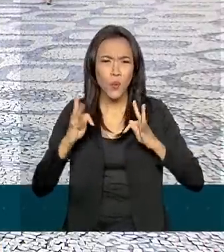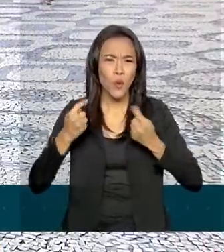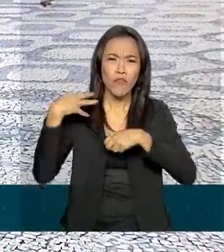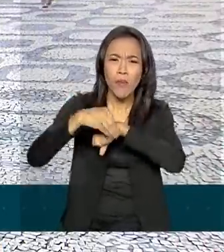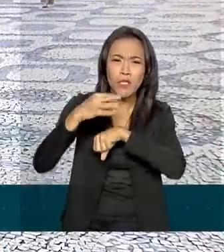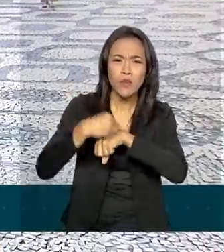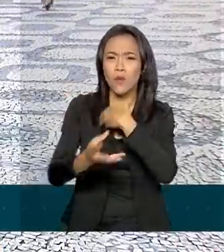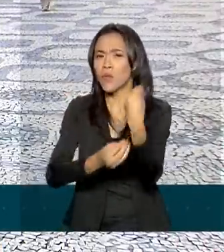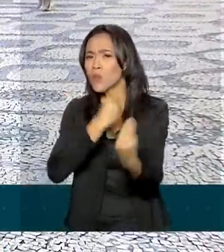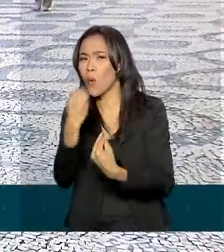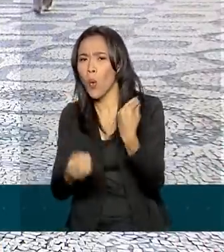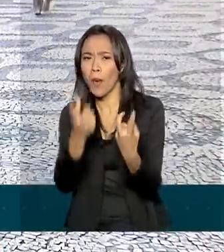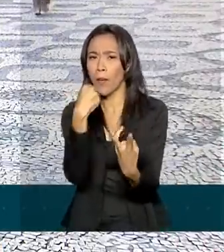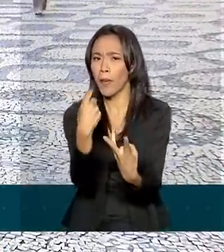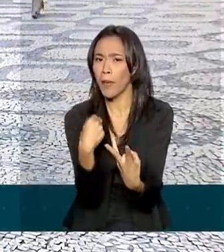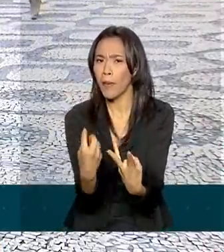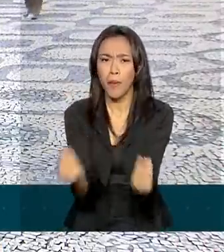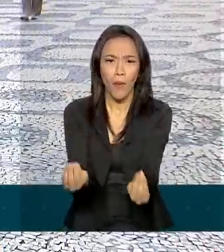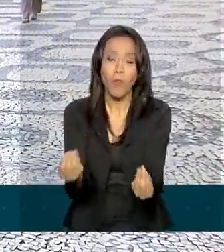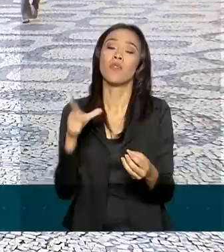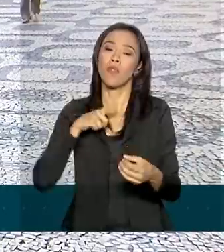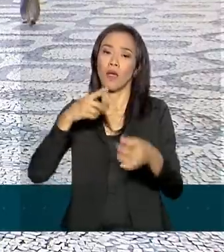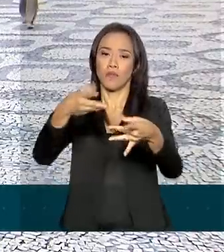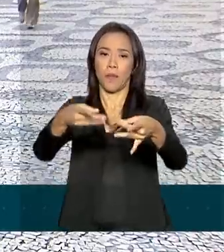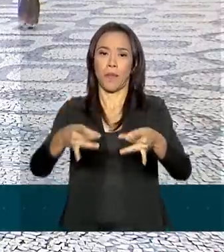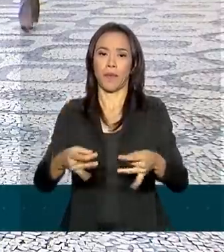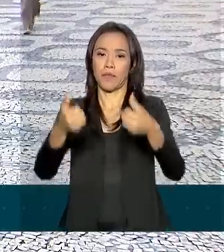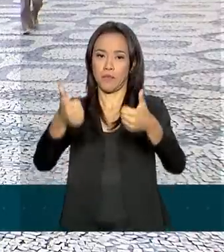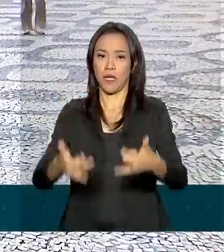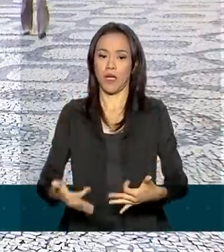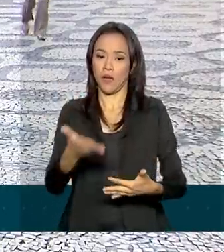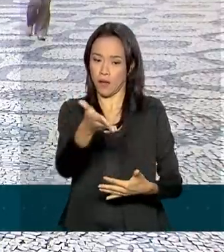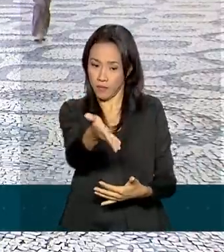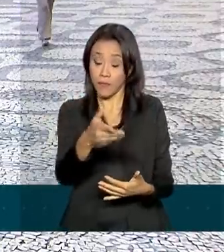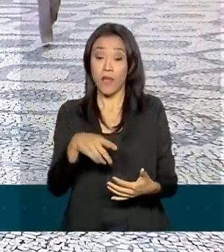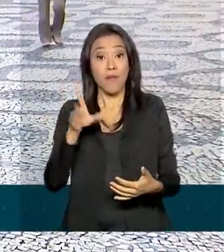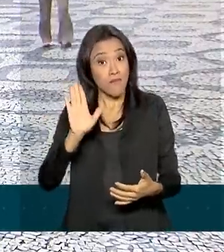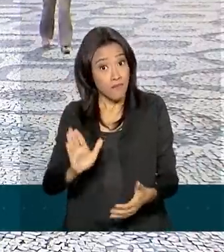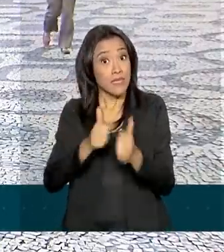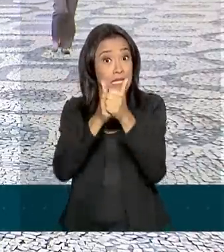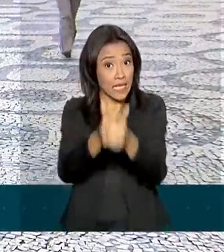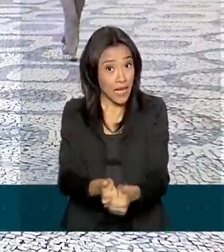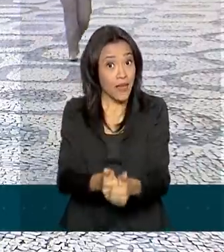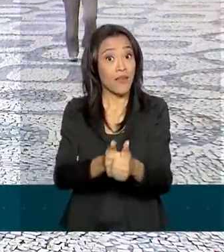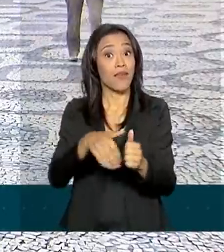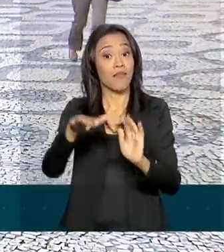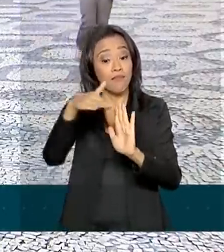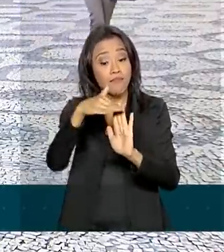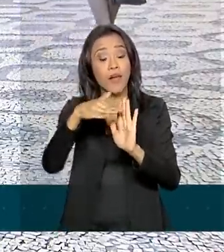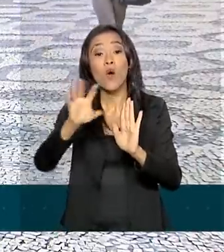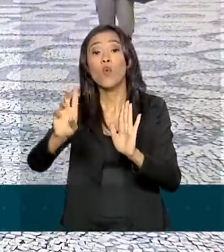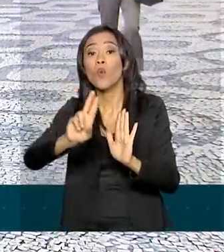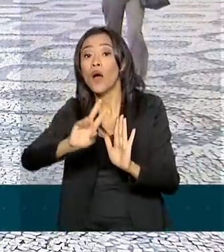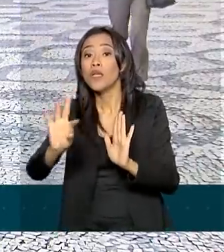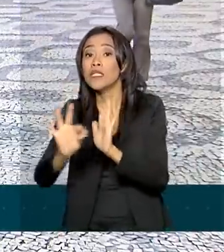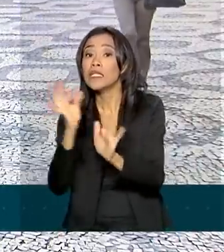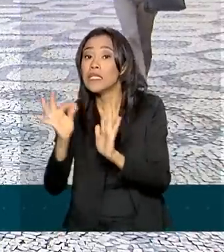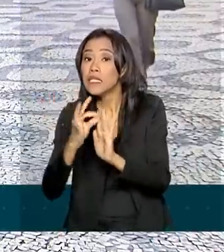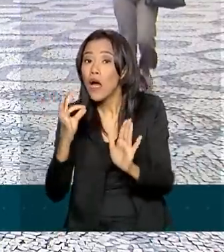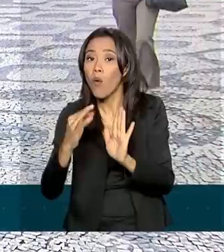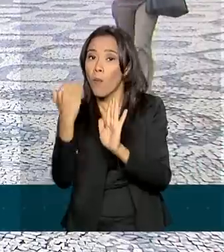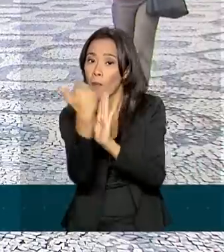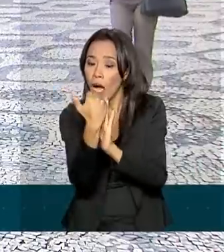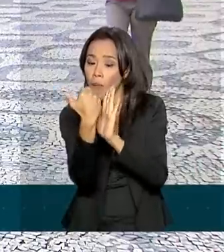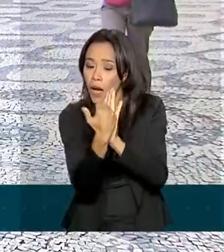o processo seletivo. A ocupação das bolsas é realizada conforme a ordem de inscrição, ou seja, a bolsa é reservada assim que a